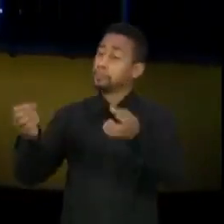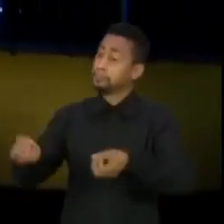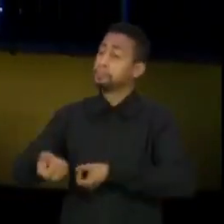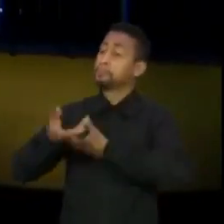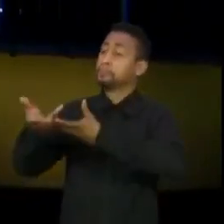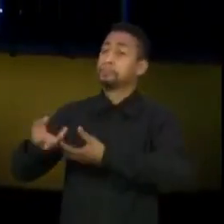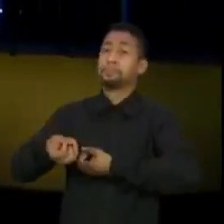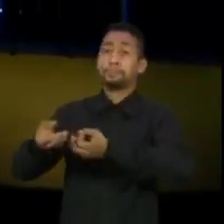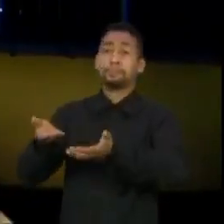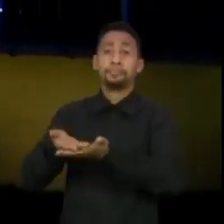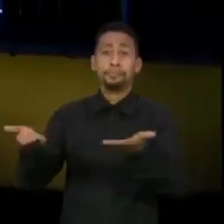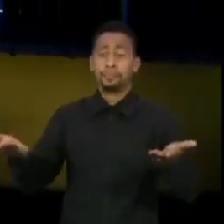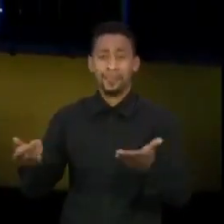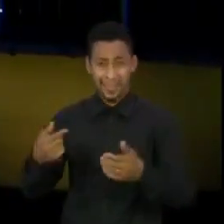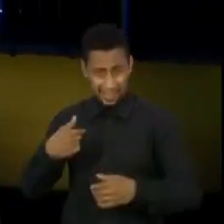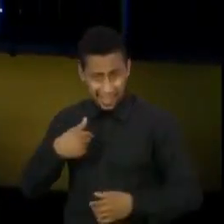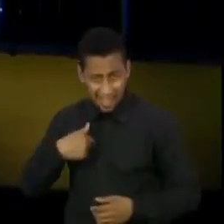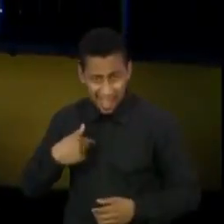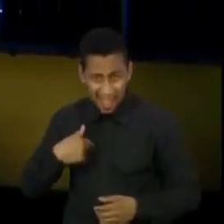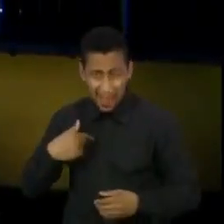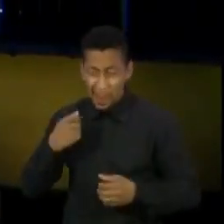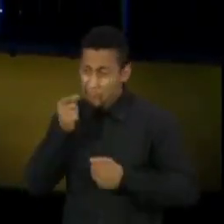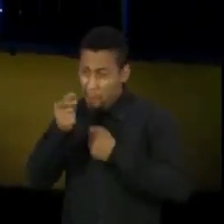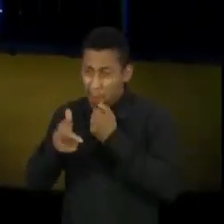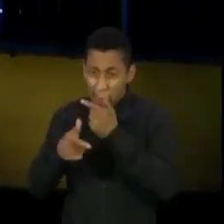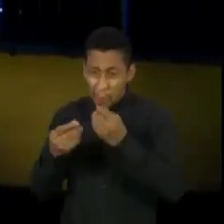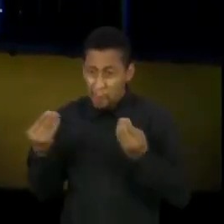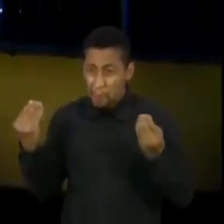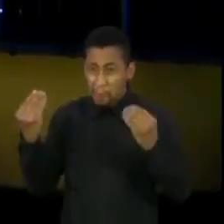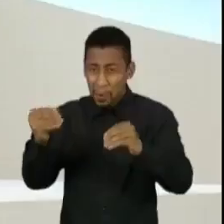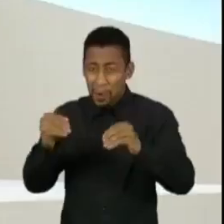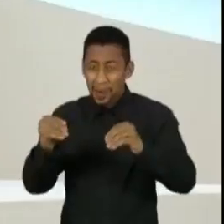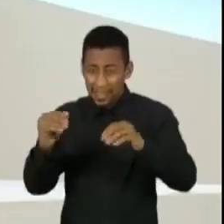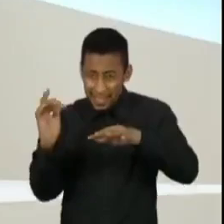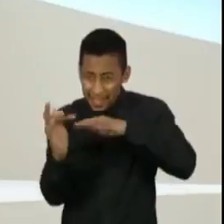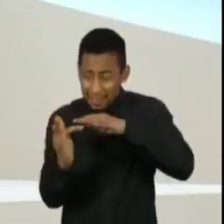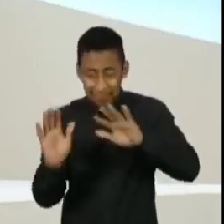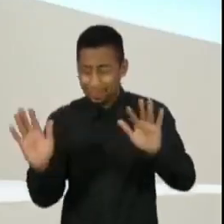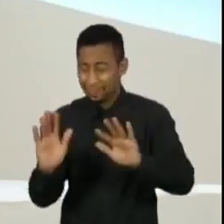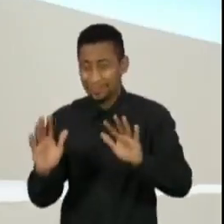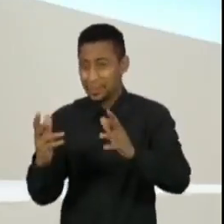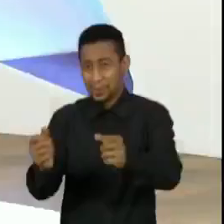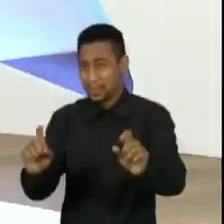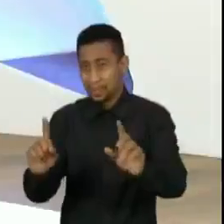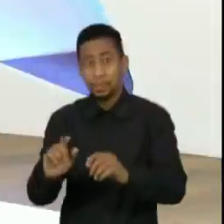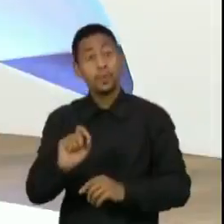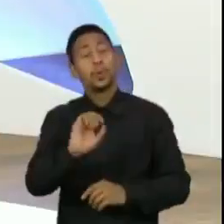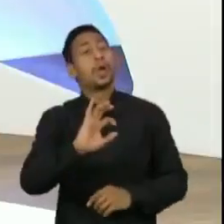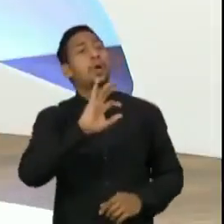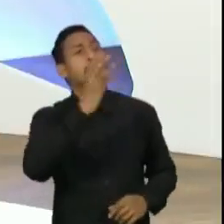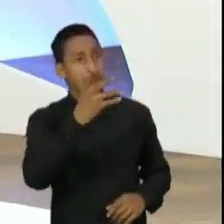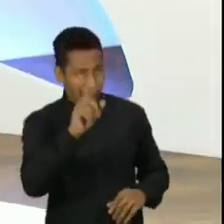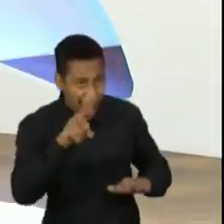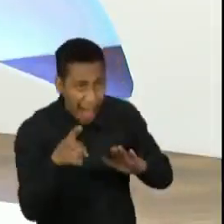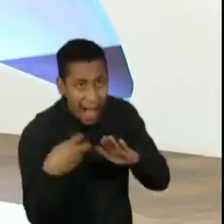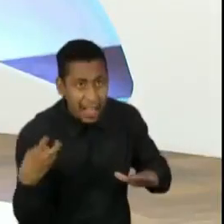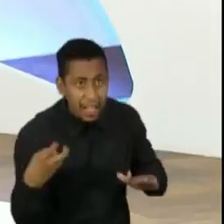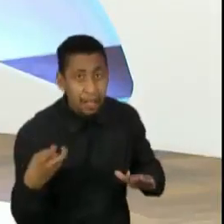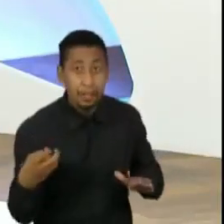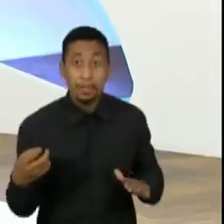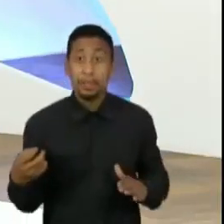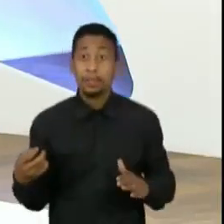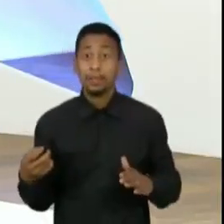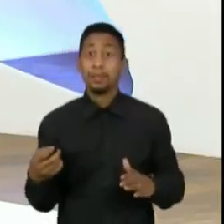E eu, Taís, de forma nenhuma, me submeteria a um papel desse. Mas o que foi, senador? Foi um hacker? Eu não me arrependo,